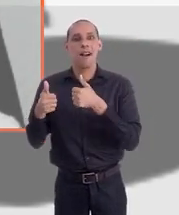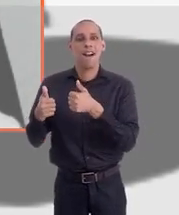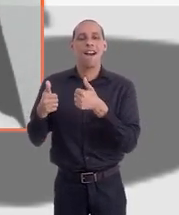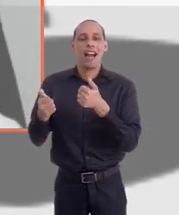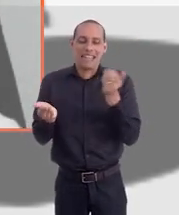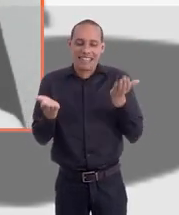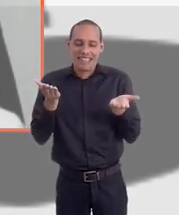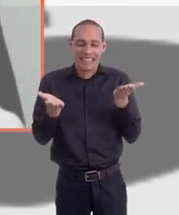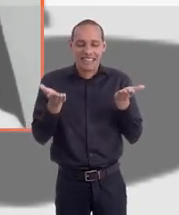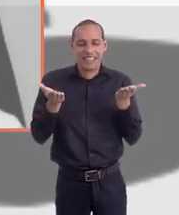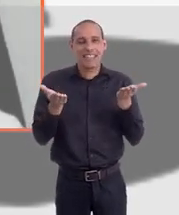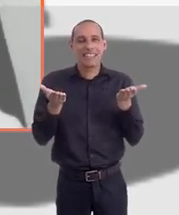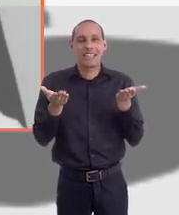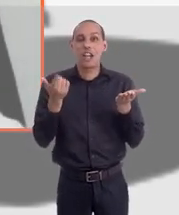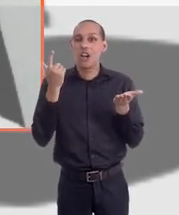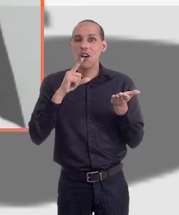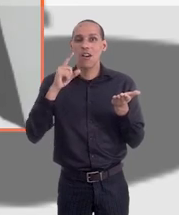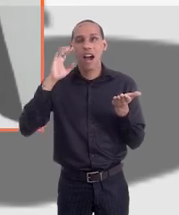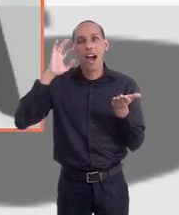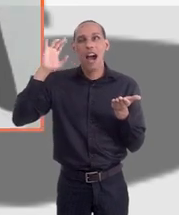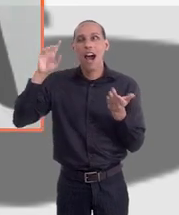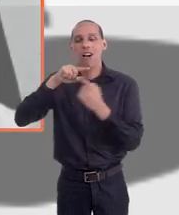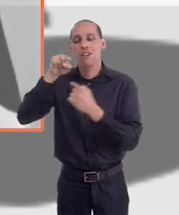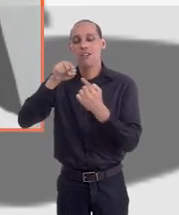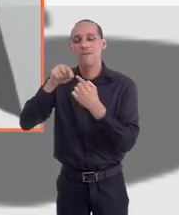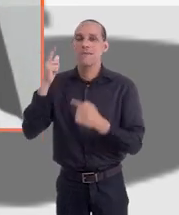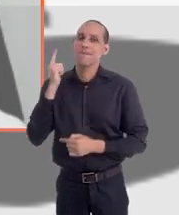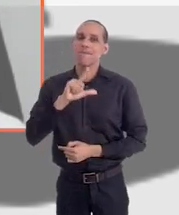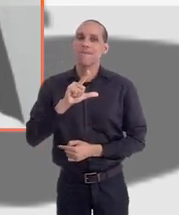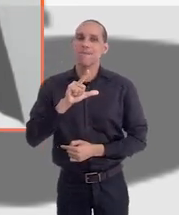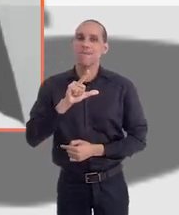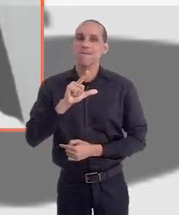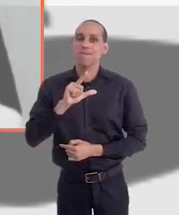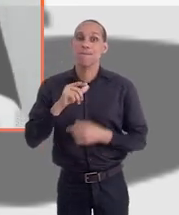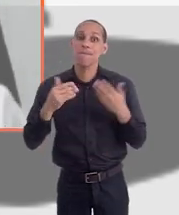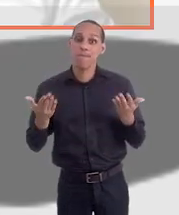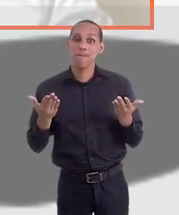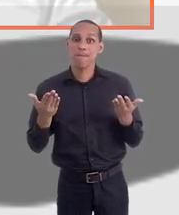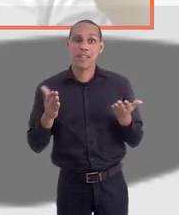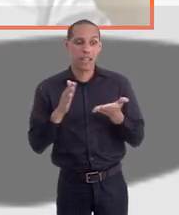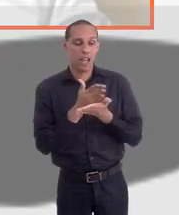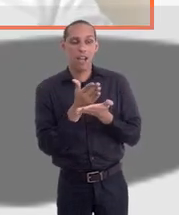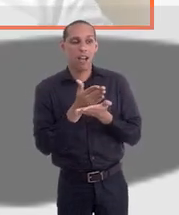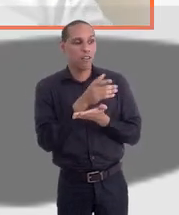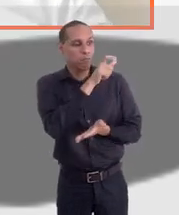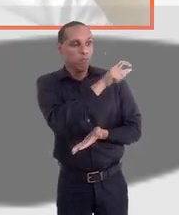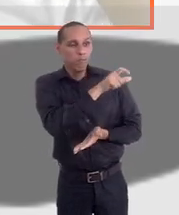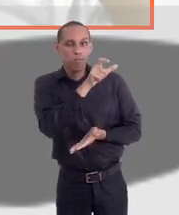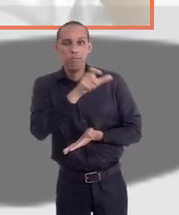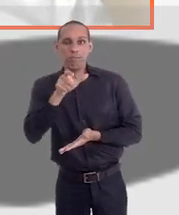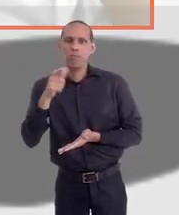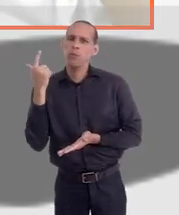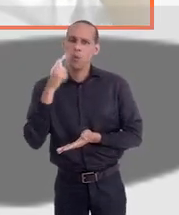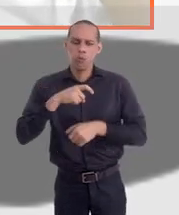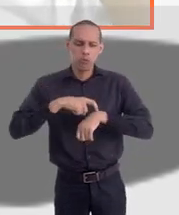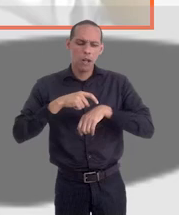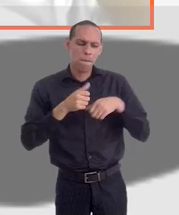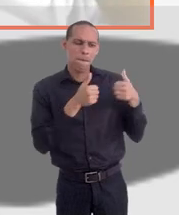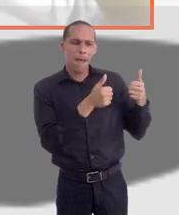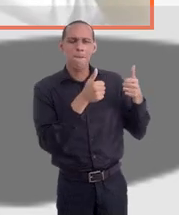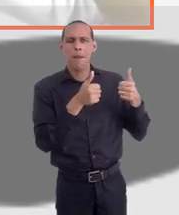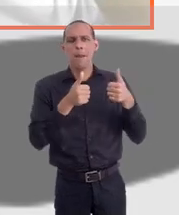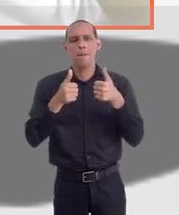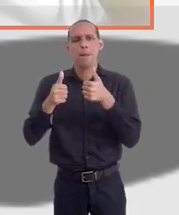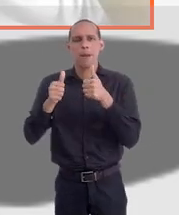atividade que vai em busca ao encontro dos seus sonhos. E a grande questão foi justamente essa. Algumas pessoas conseguiram otimizar o tempo